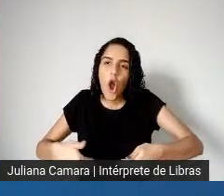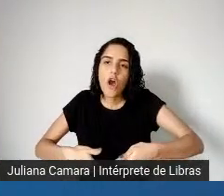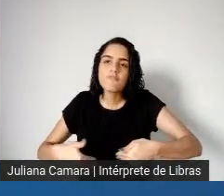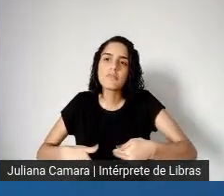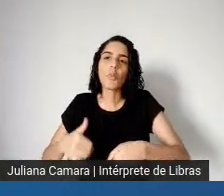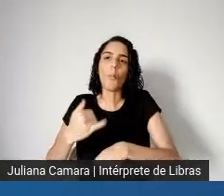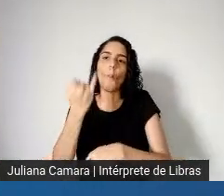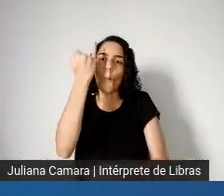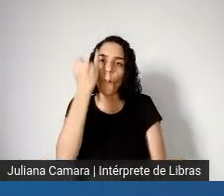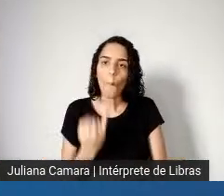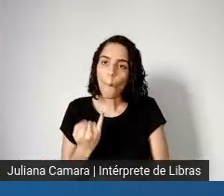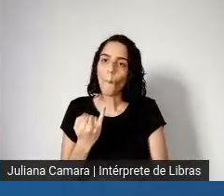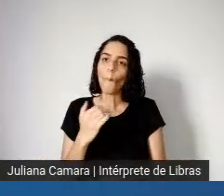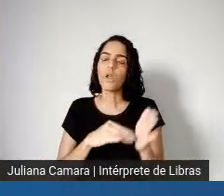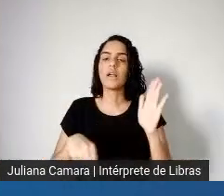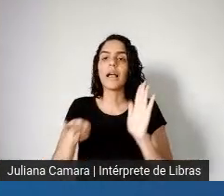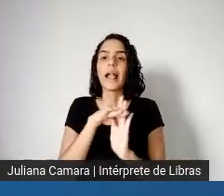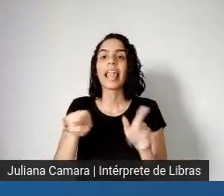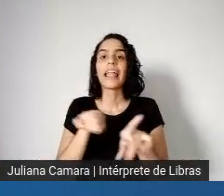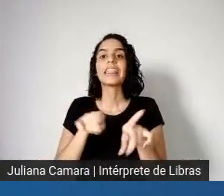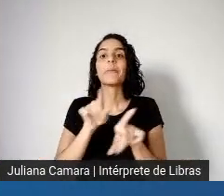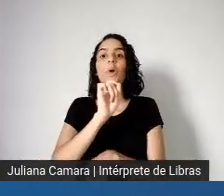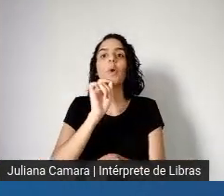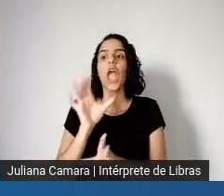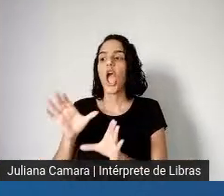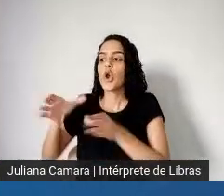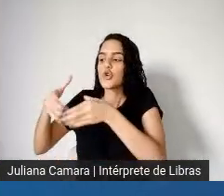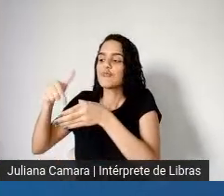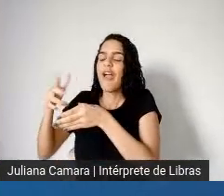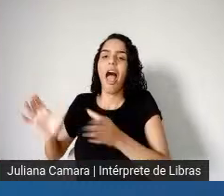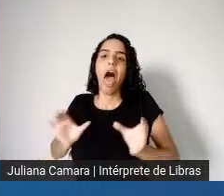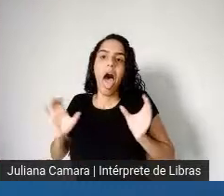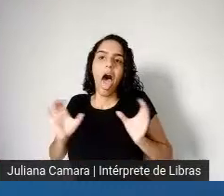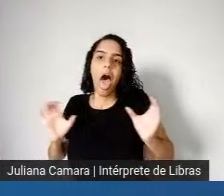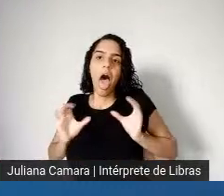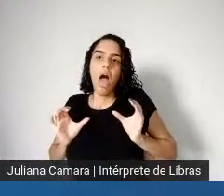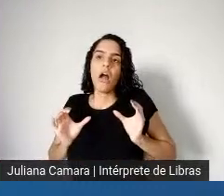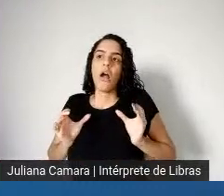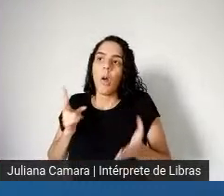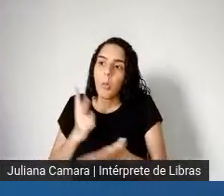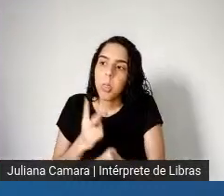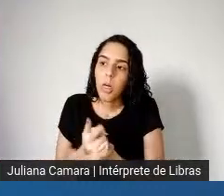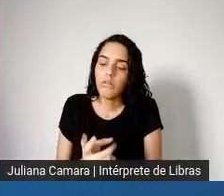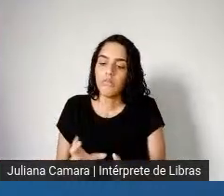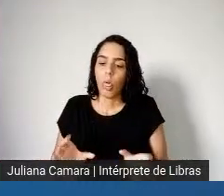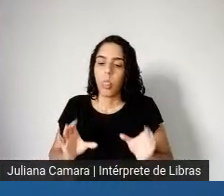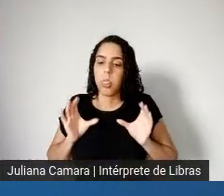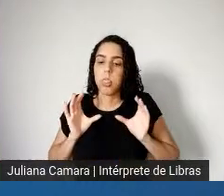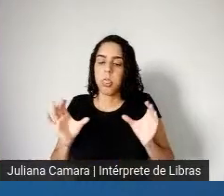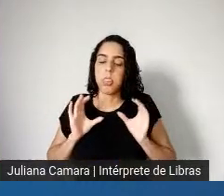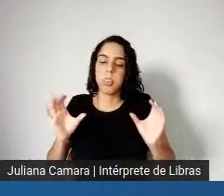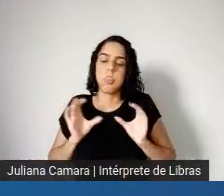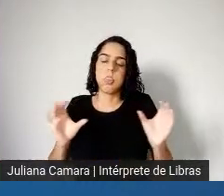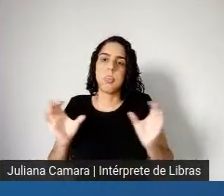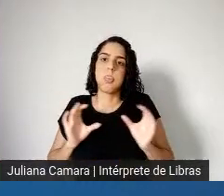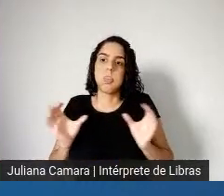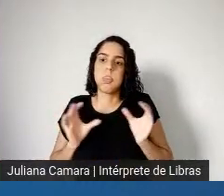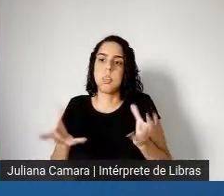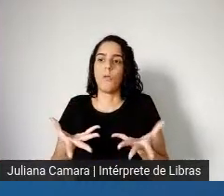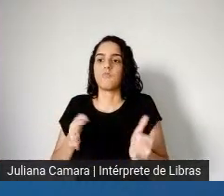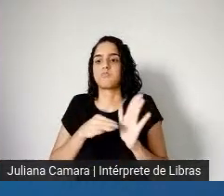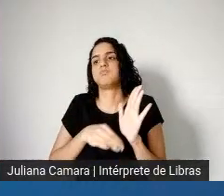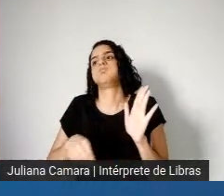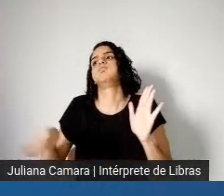imensa acumulação, né, dos grupos mais ricos, né, nunca tantos bilionários apareceram tão rapidamente como num